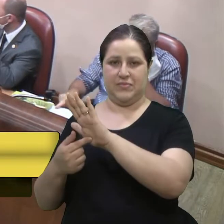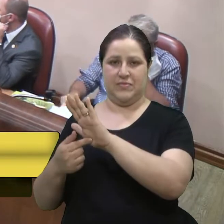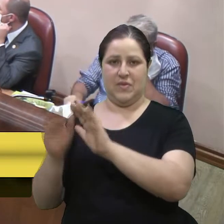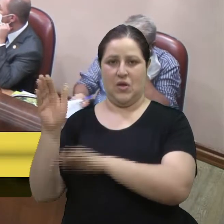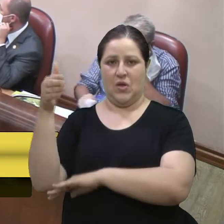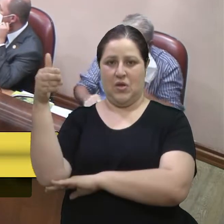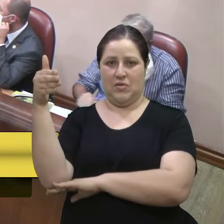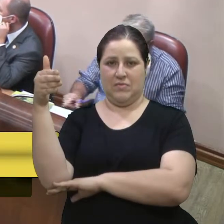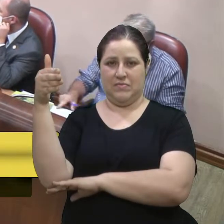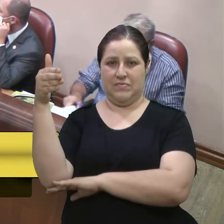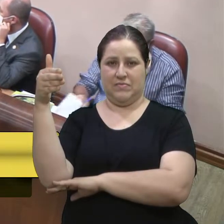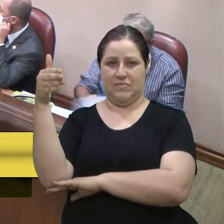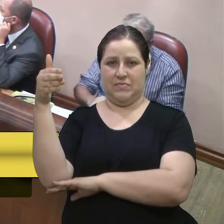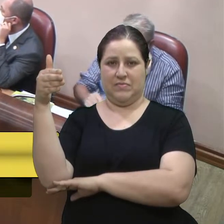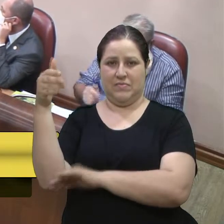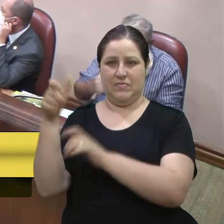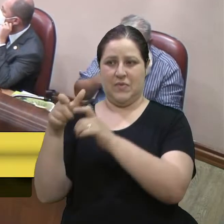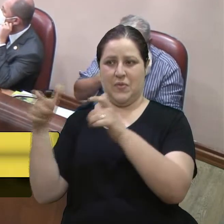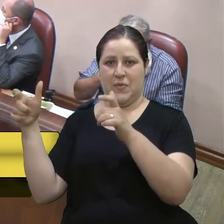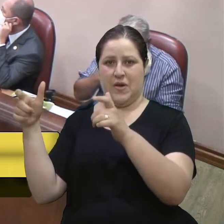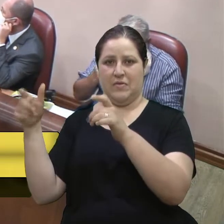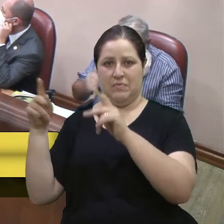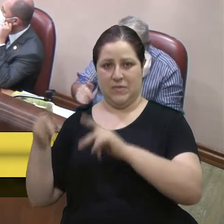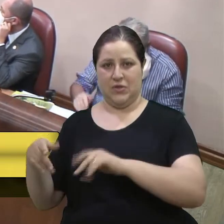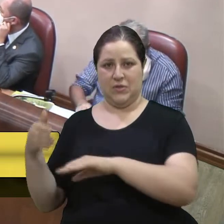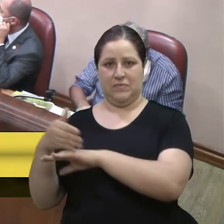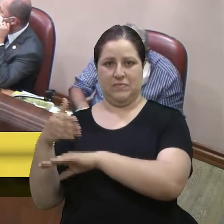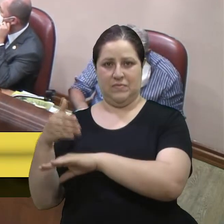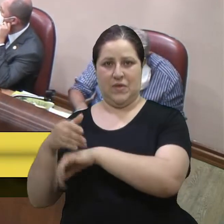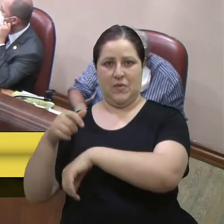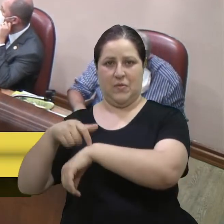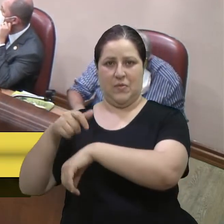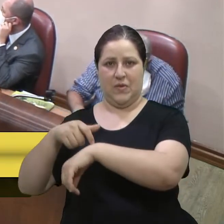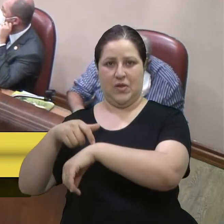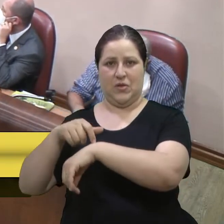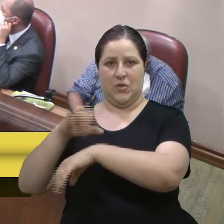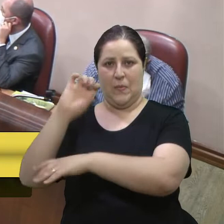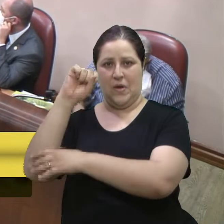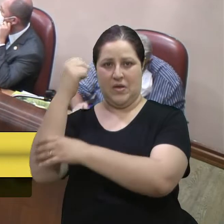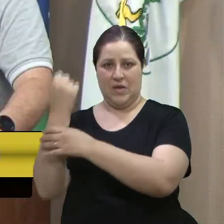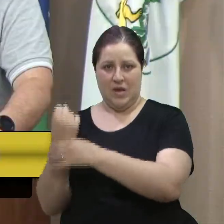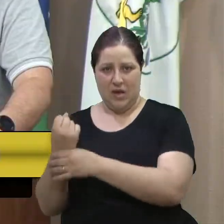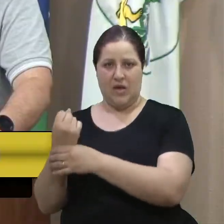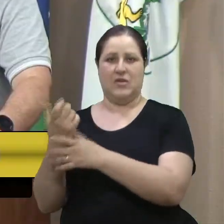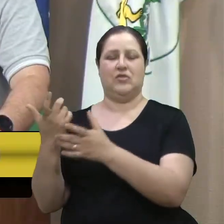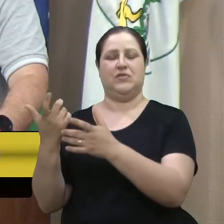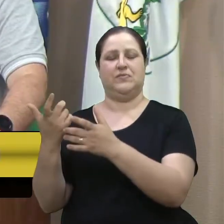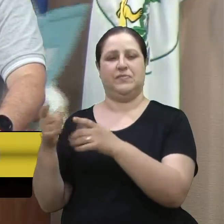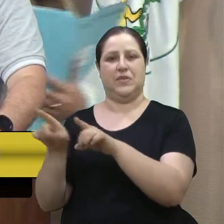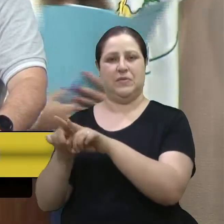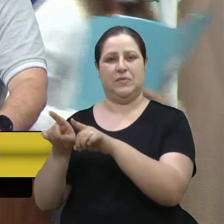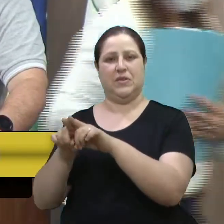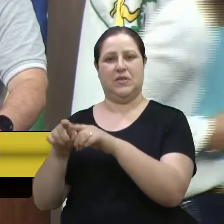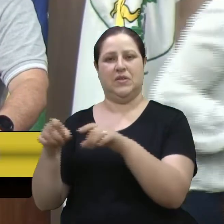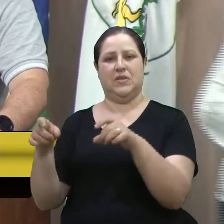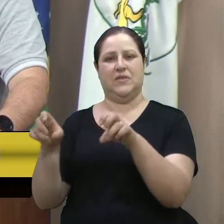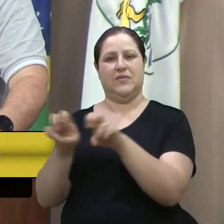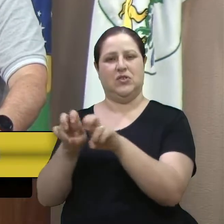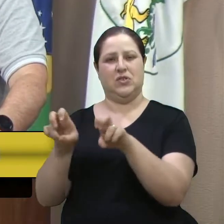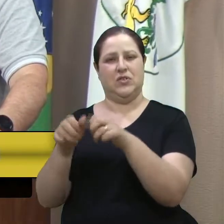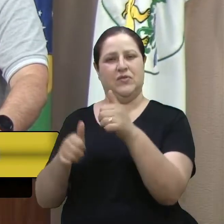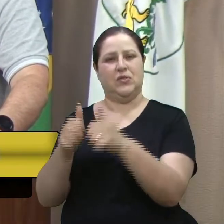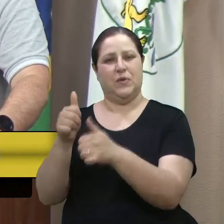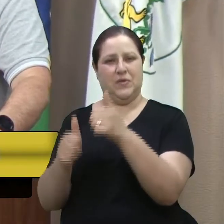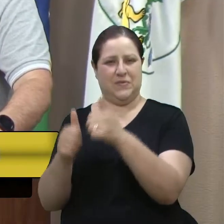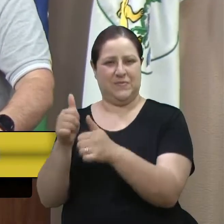nos períodos de jogos do Caxias Juventude e do Caxias do Sul Basquete, especificamente. Nós nem pegamos as outras modalidades, mas isso a gente pode apresentar mais para